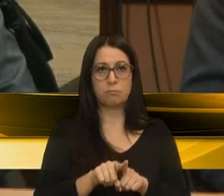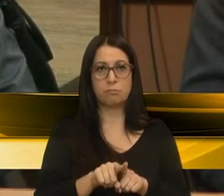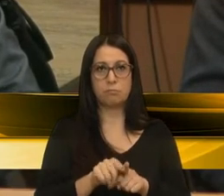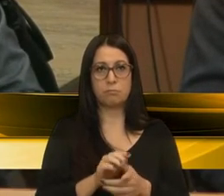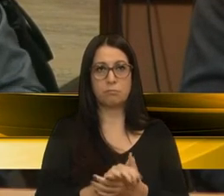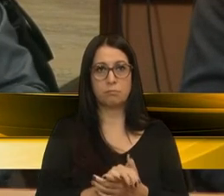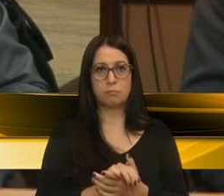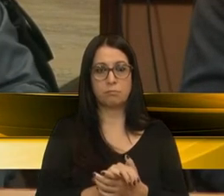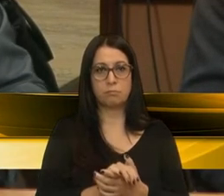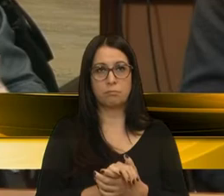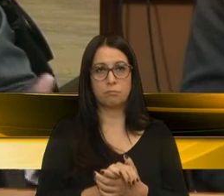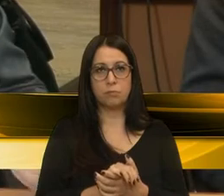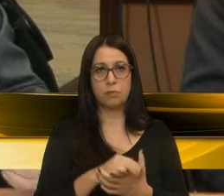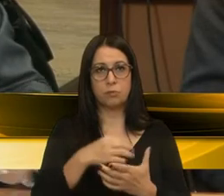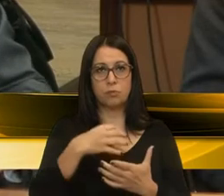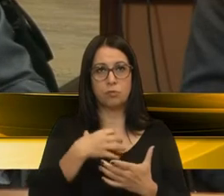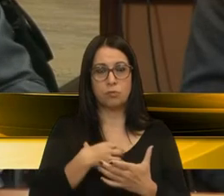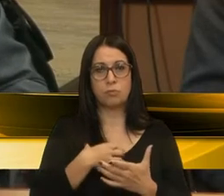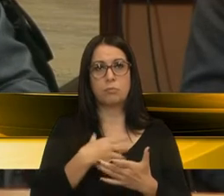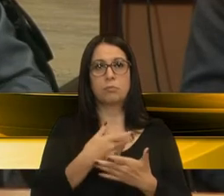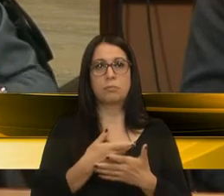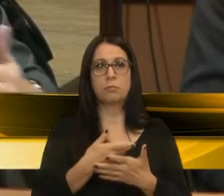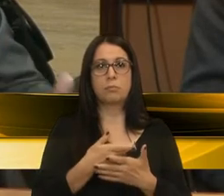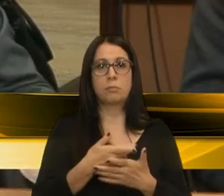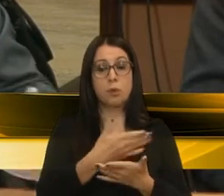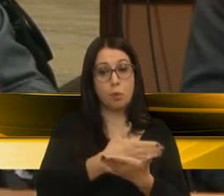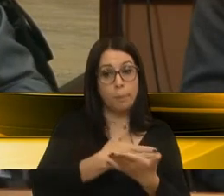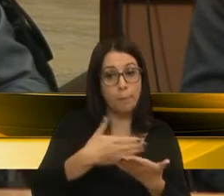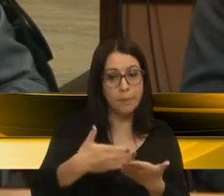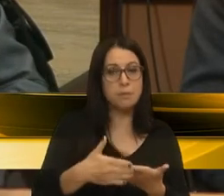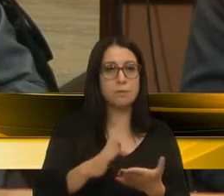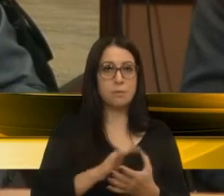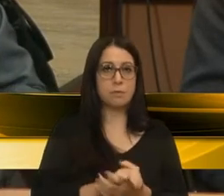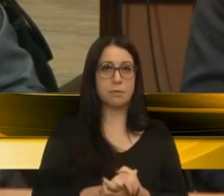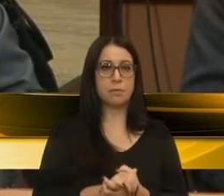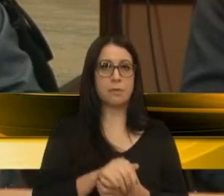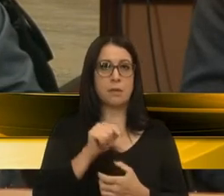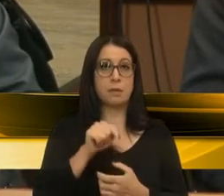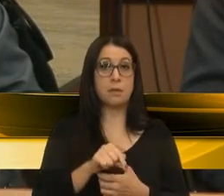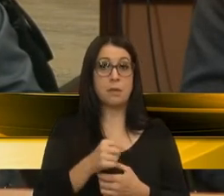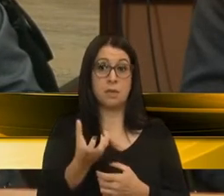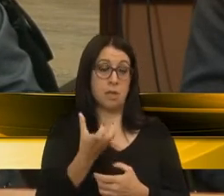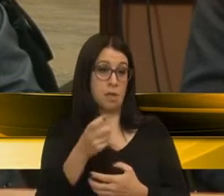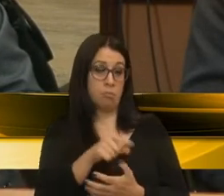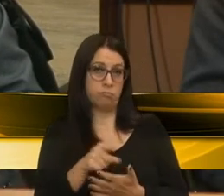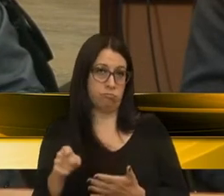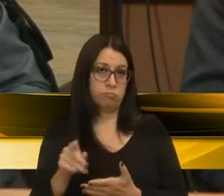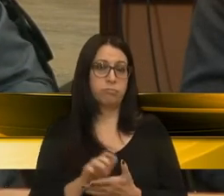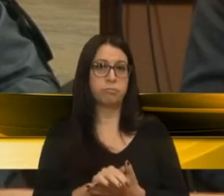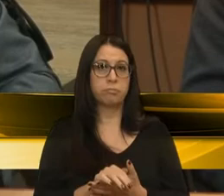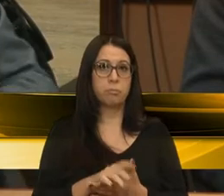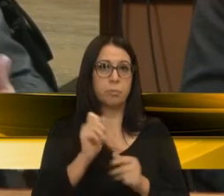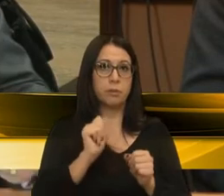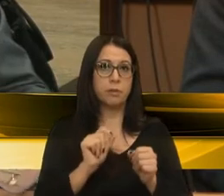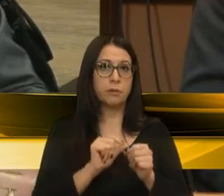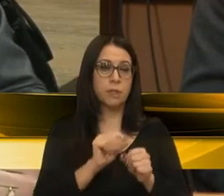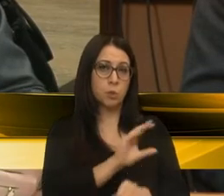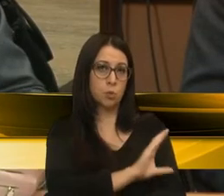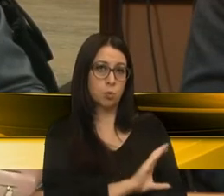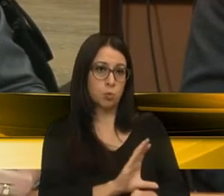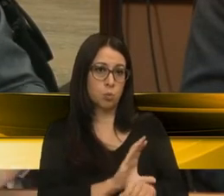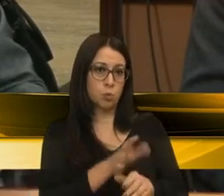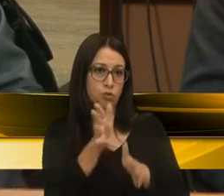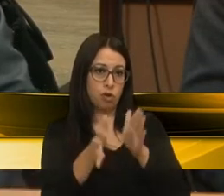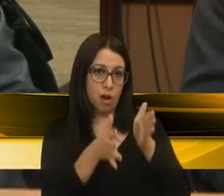de uma forma preliminar, inicial, a quem quiser poder fazer o curso de